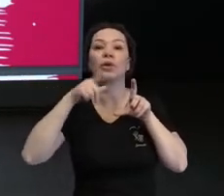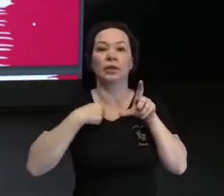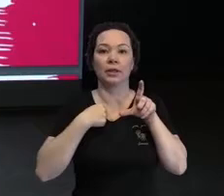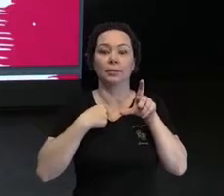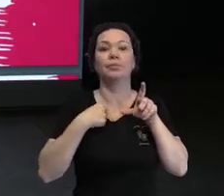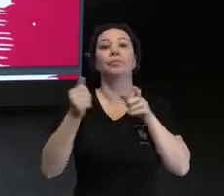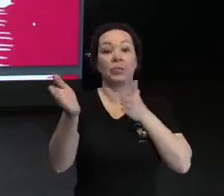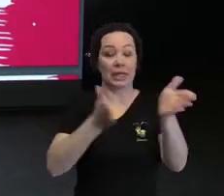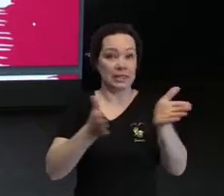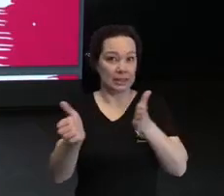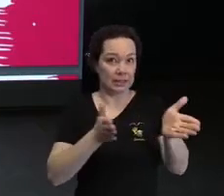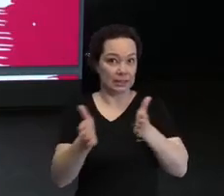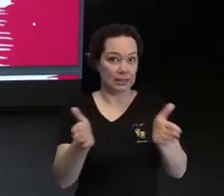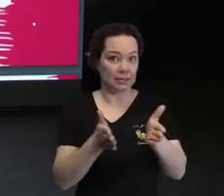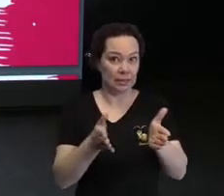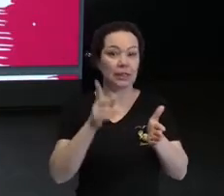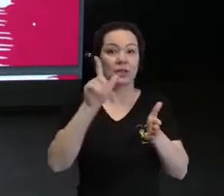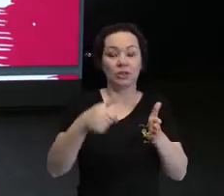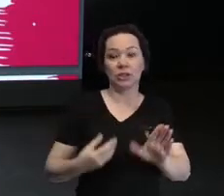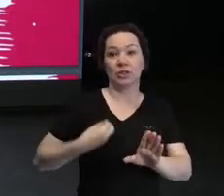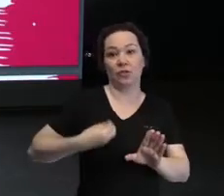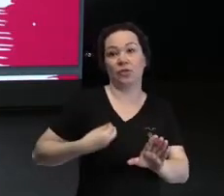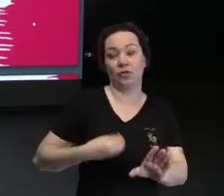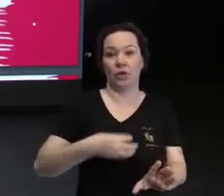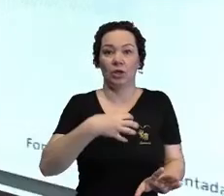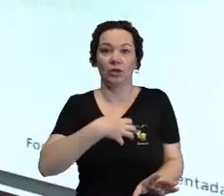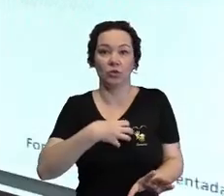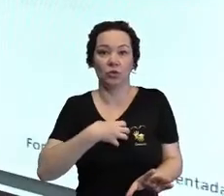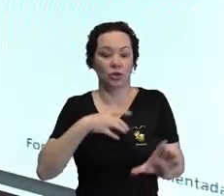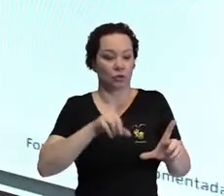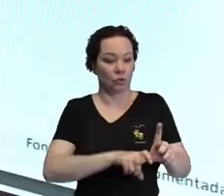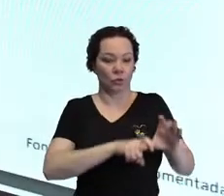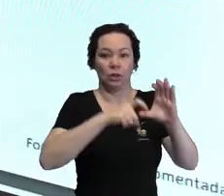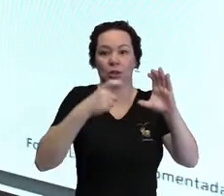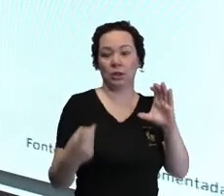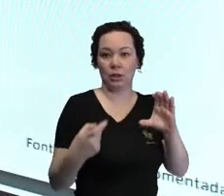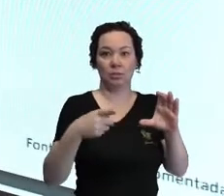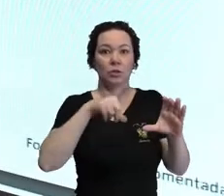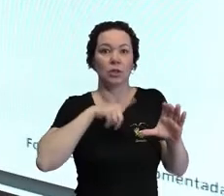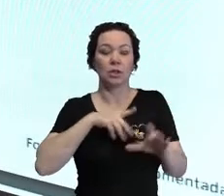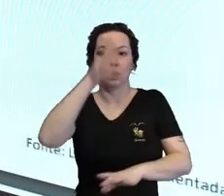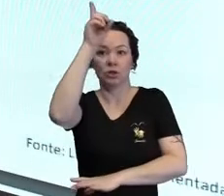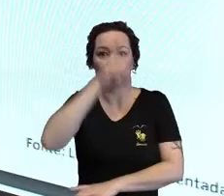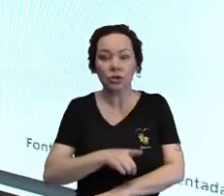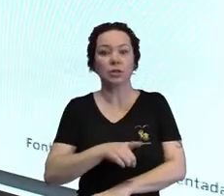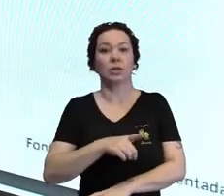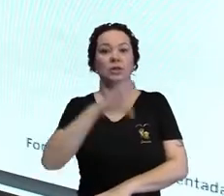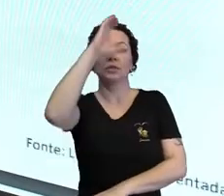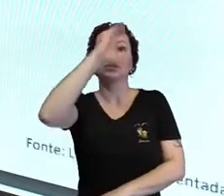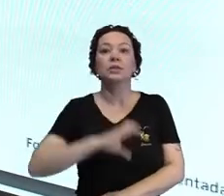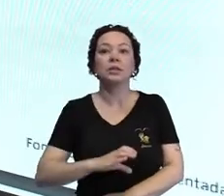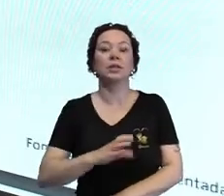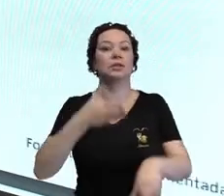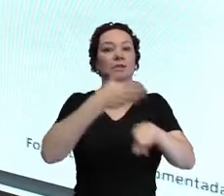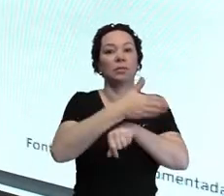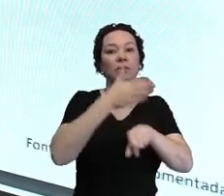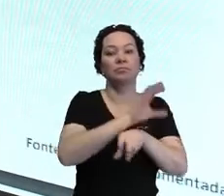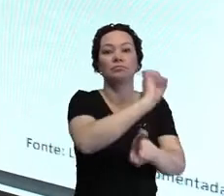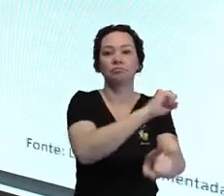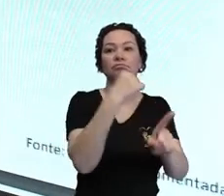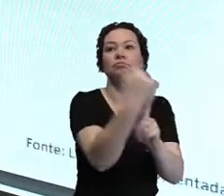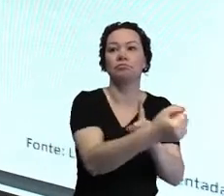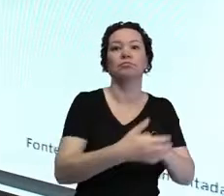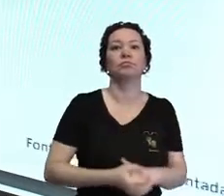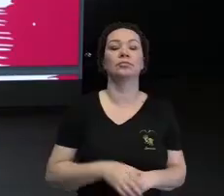acessibilidade é viver de forma independente e exercer seus direitos de cidadania e participação social.